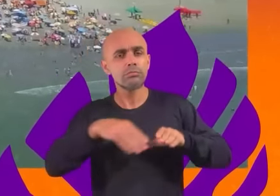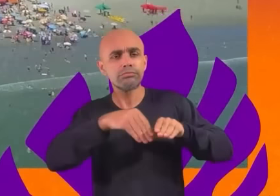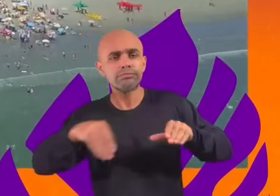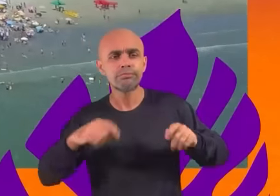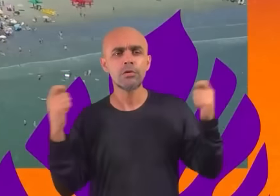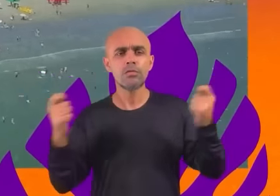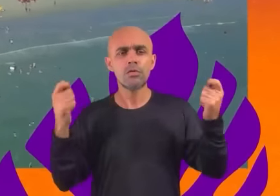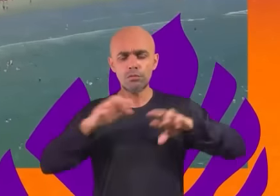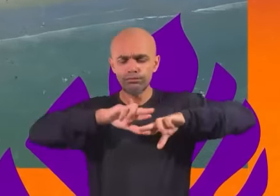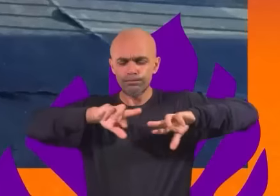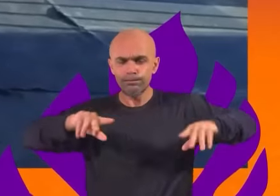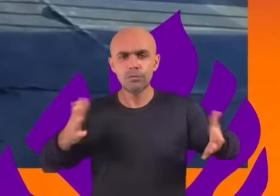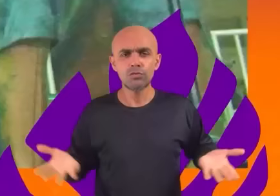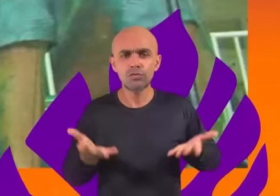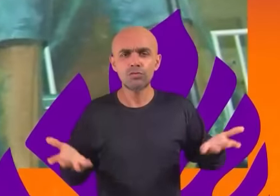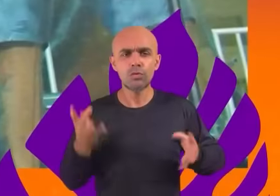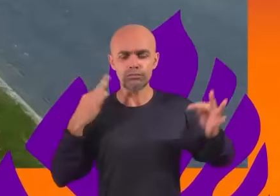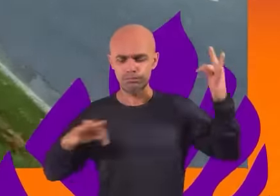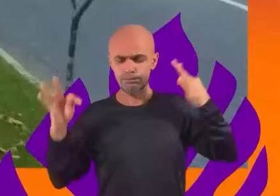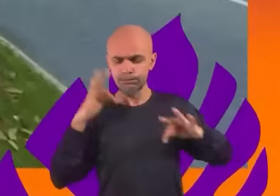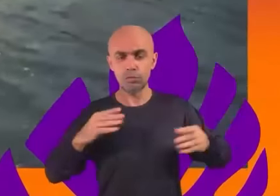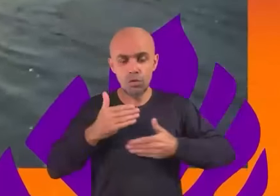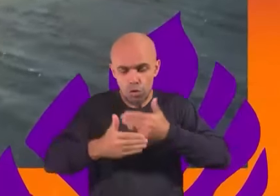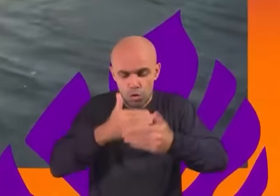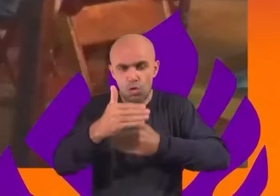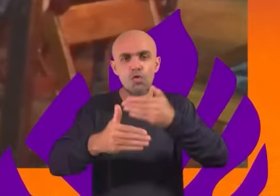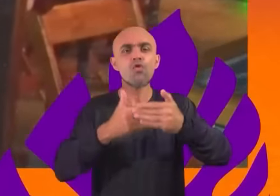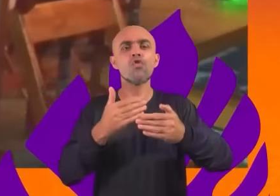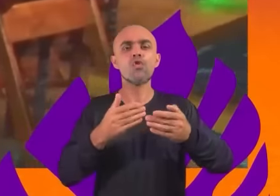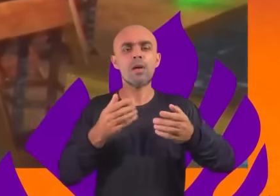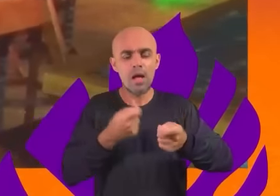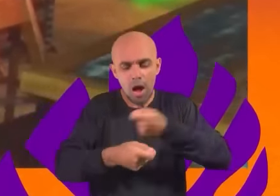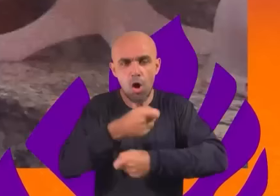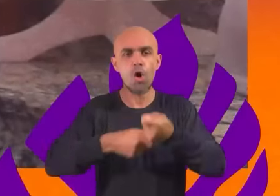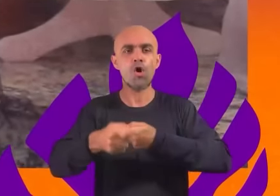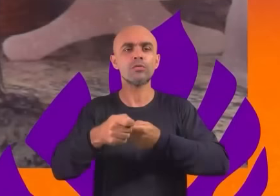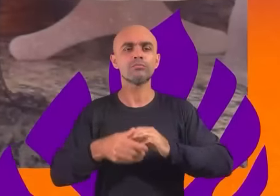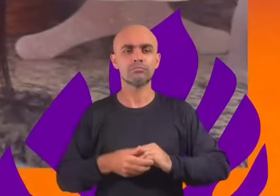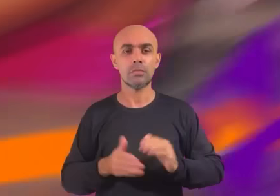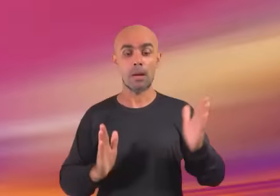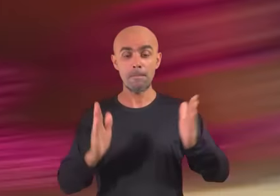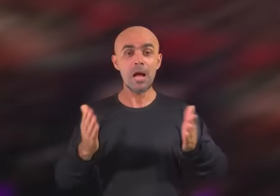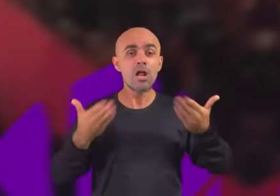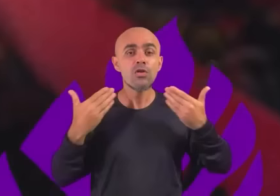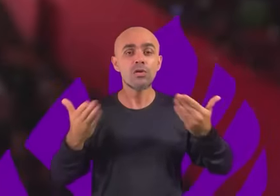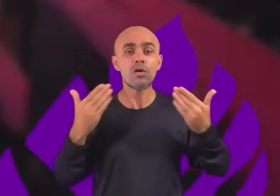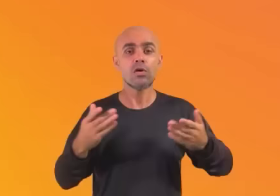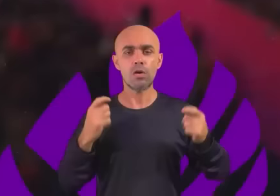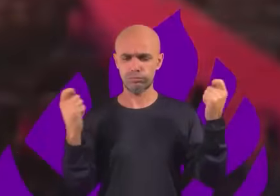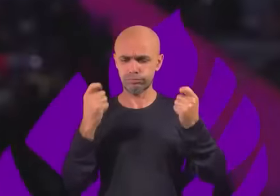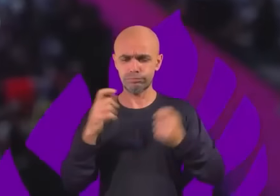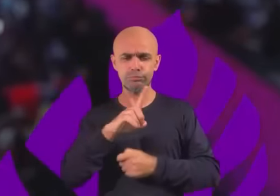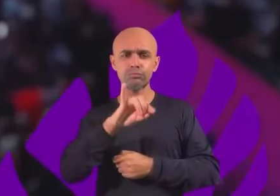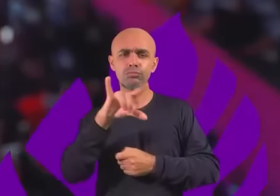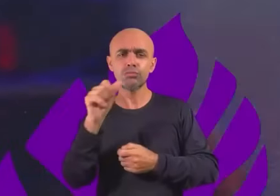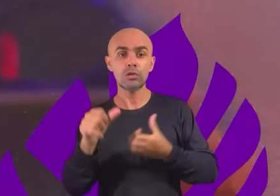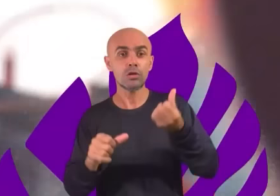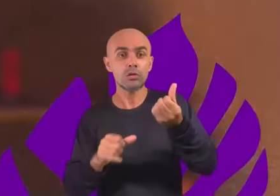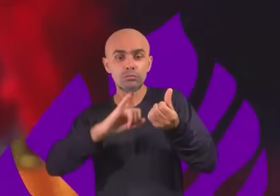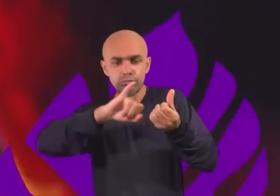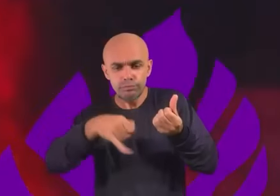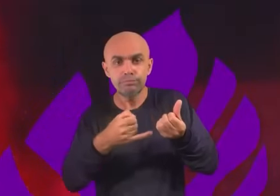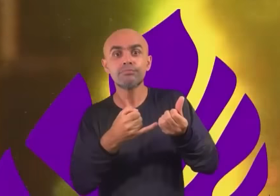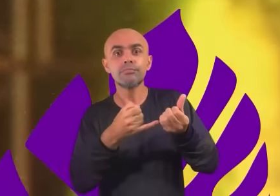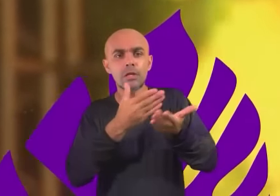O verão em Praia Grande está repleto de atrações que estimulam o turismo e o desenvolvimento econômico. O Estação Verão Show já